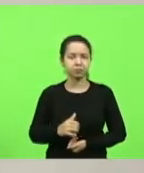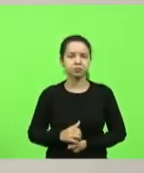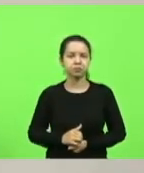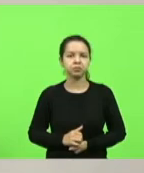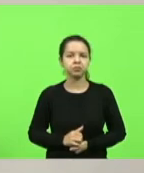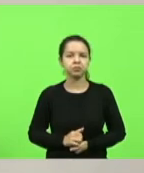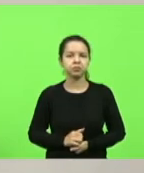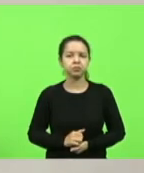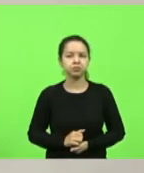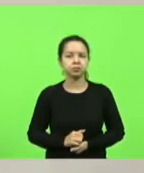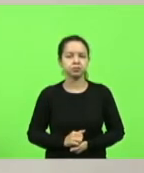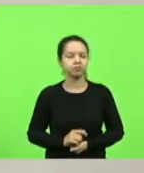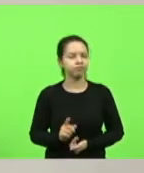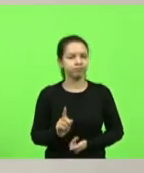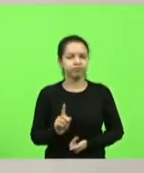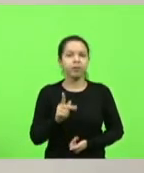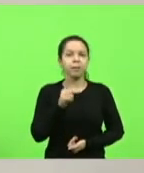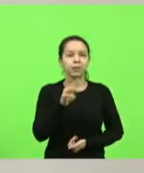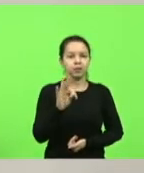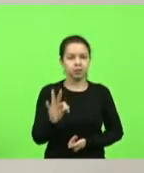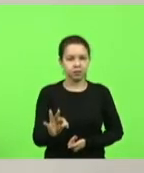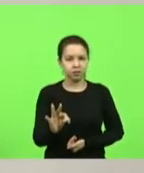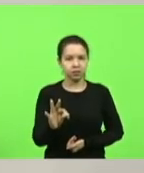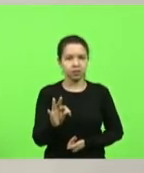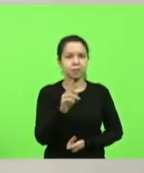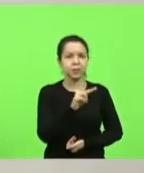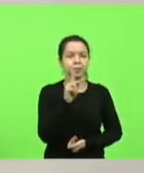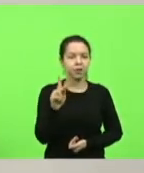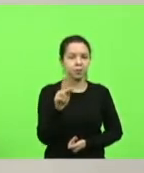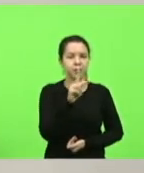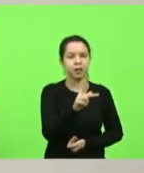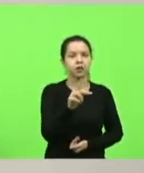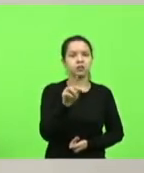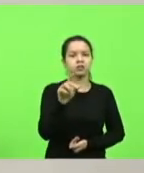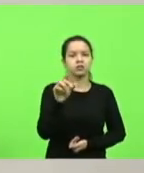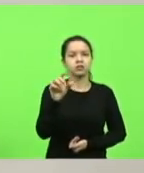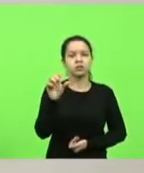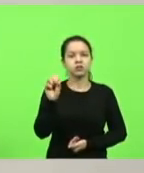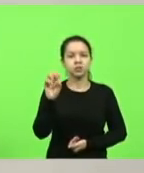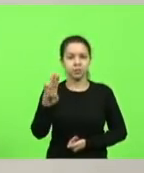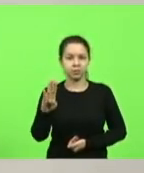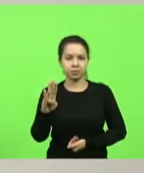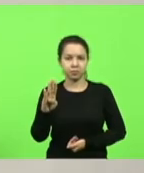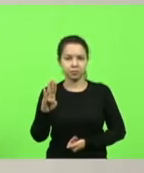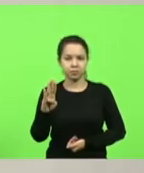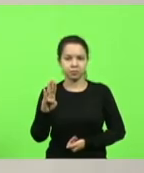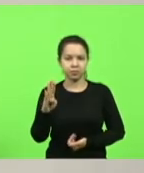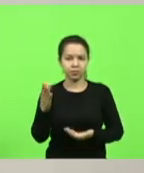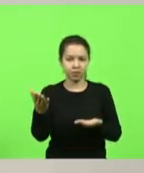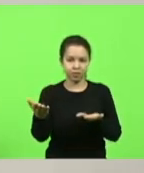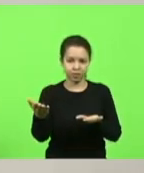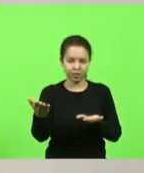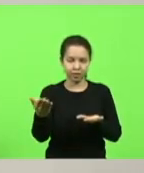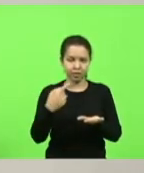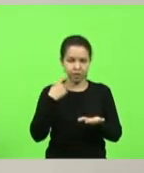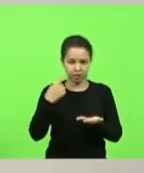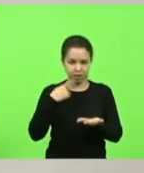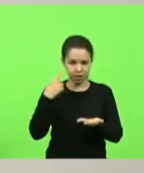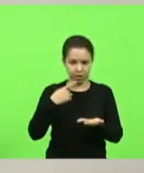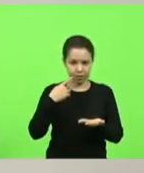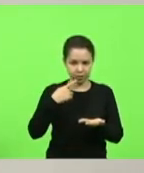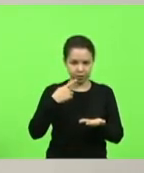PP bloco PP PSB nosso ilustre deputado Silvio